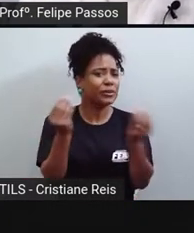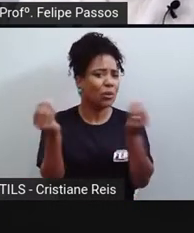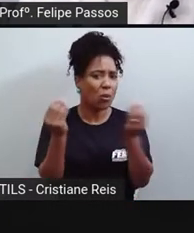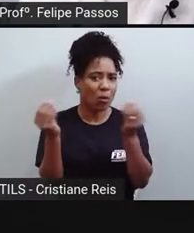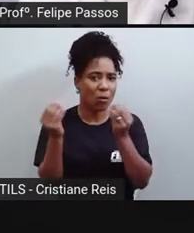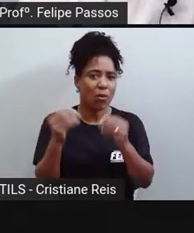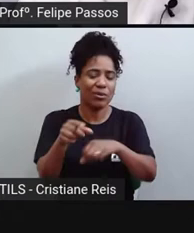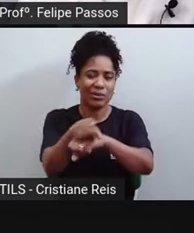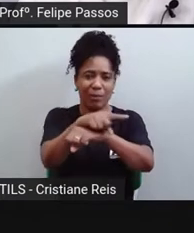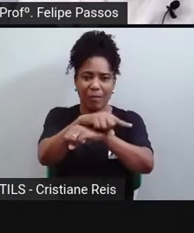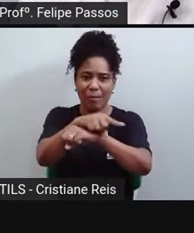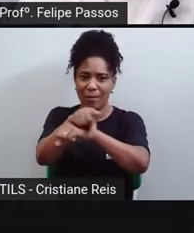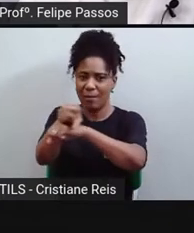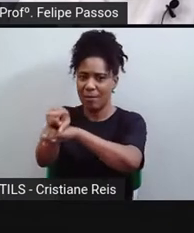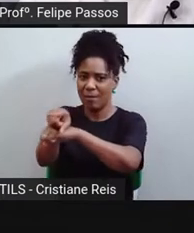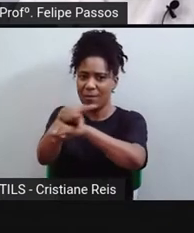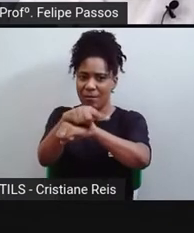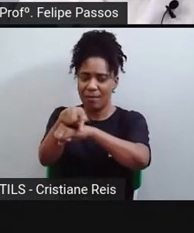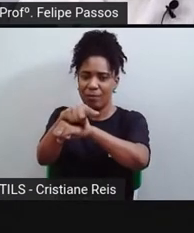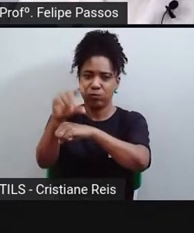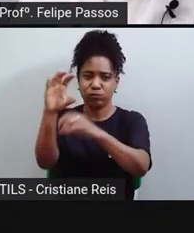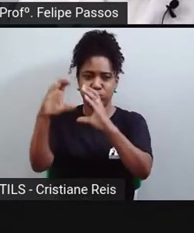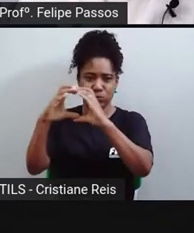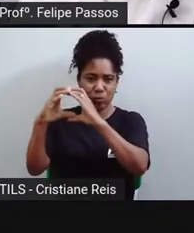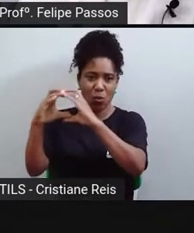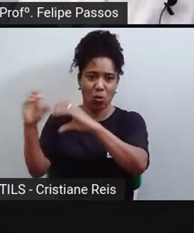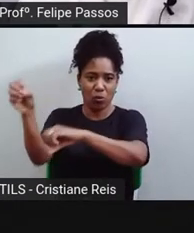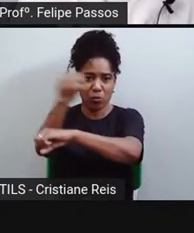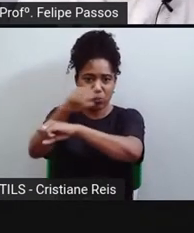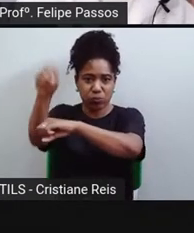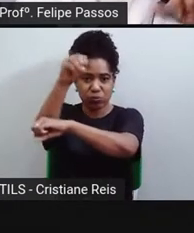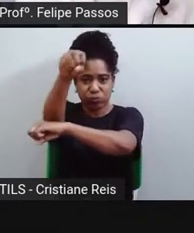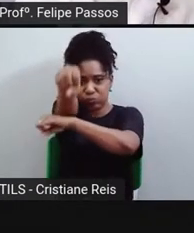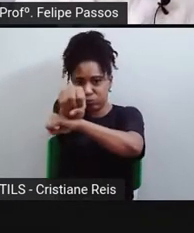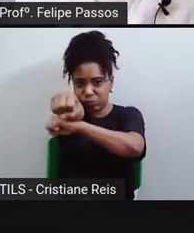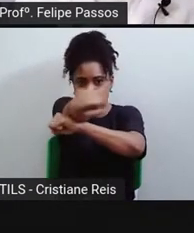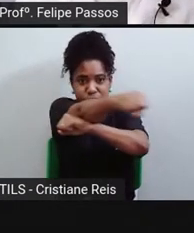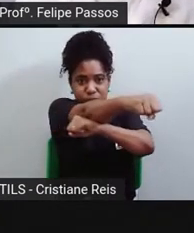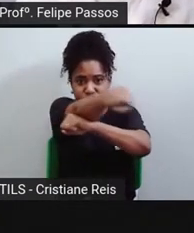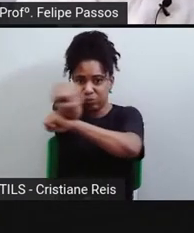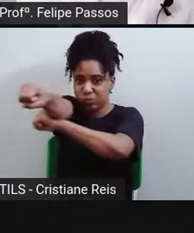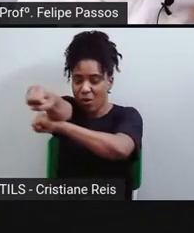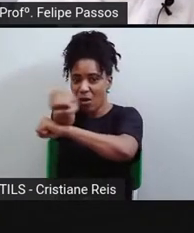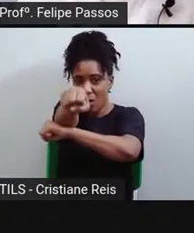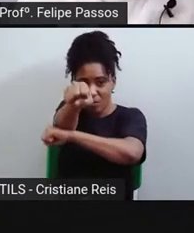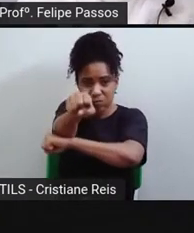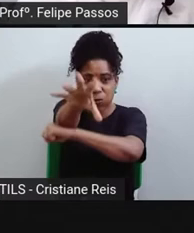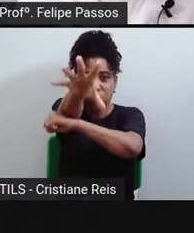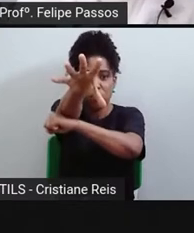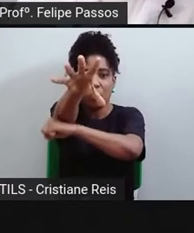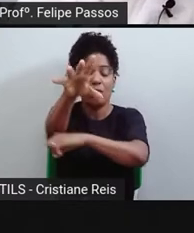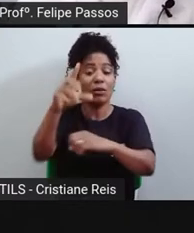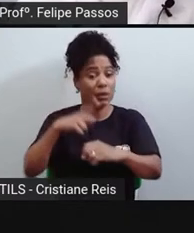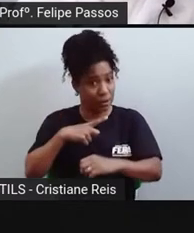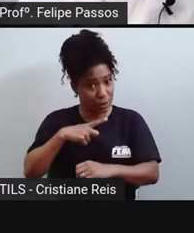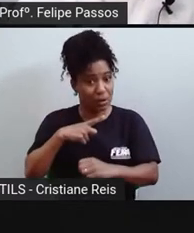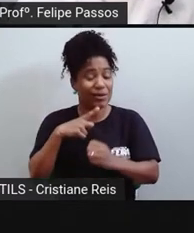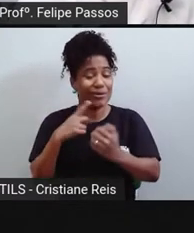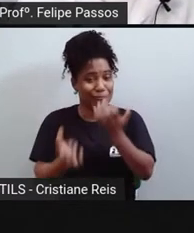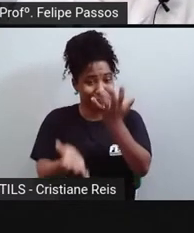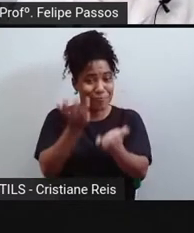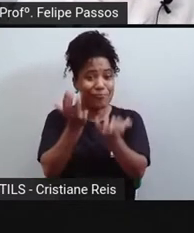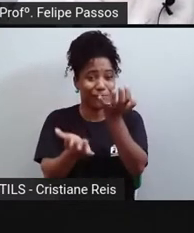você consegue vencer uma guerra com muito mais facilidade. Por que é que poucos portugueses, ou poucos europeus,